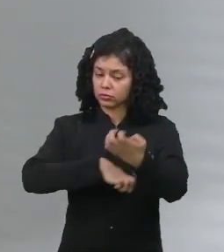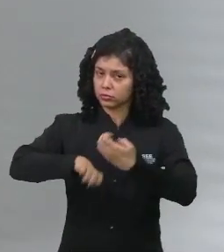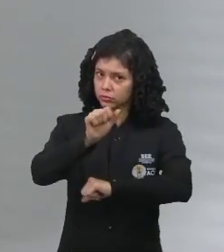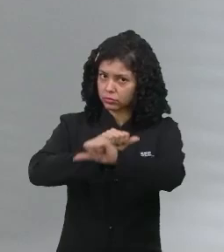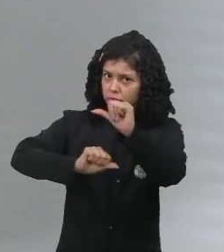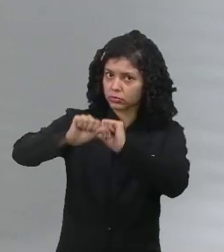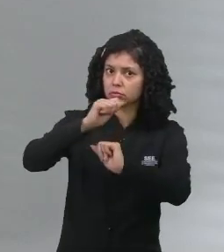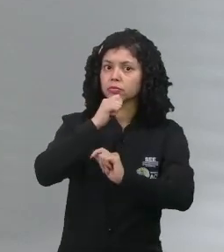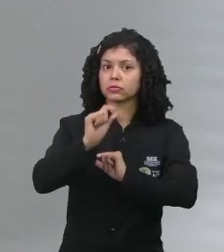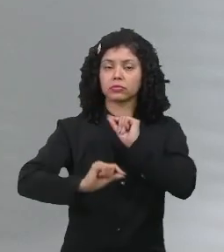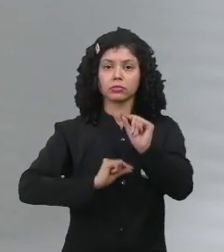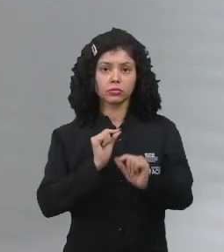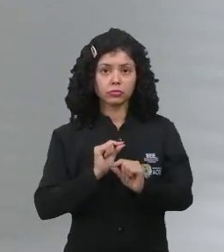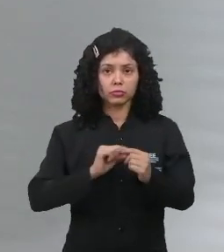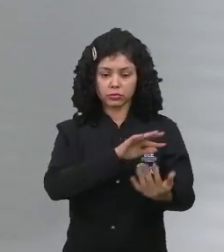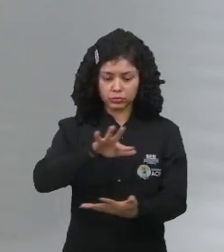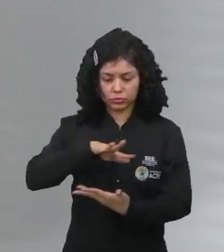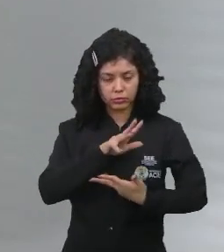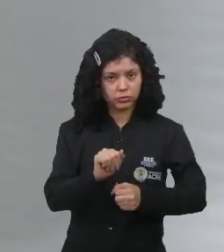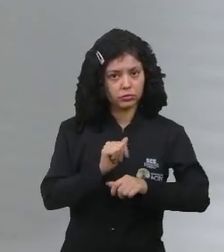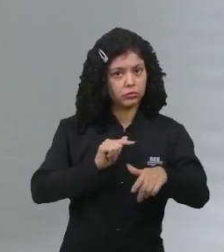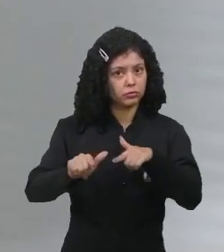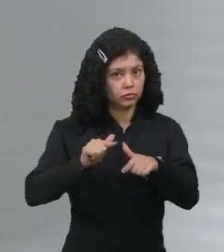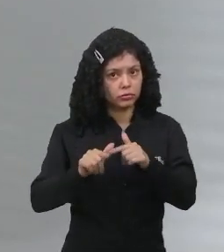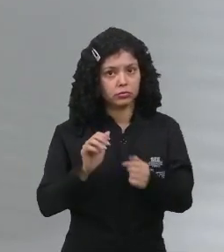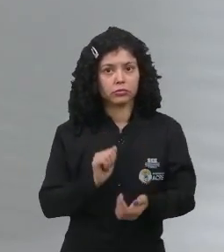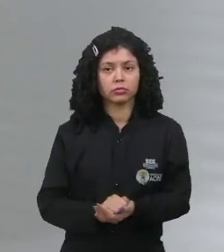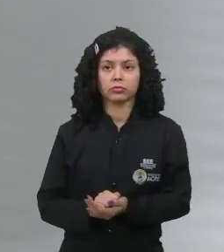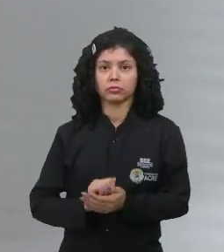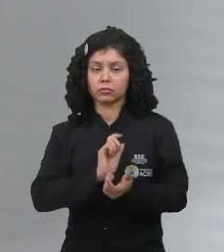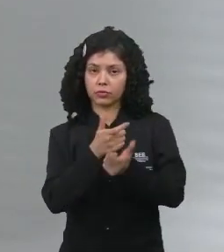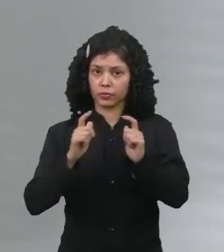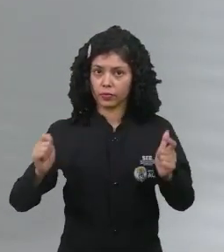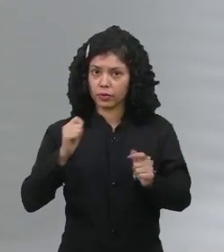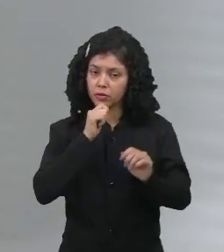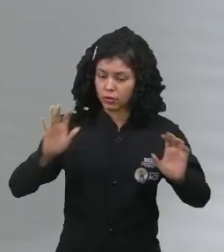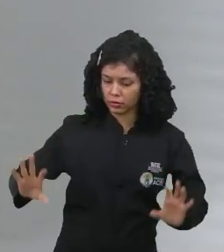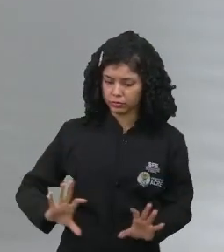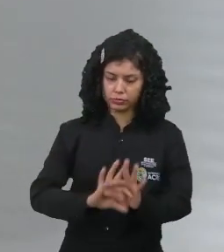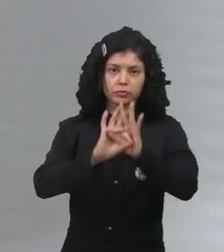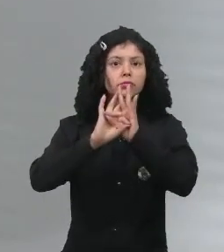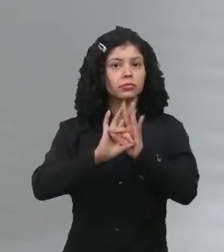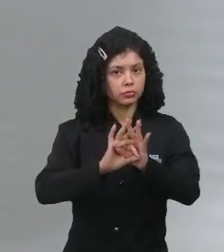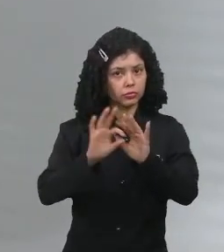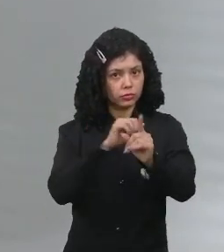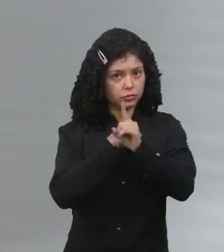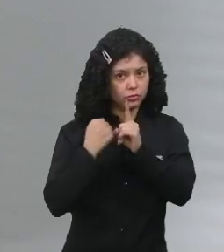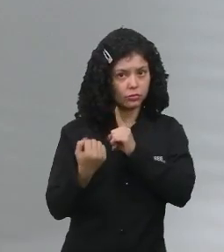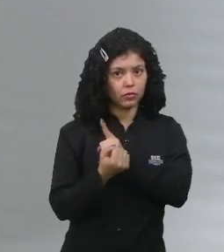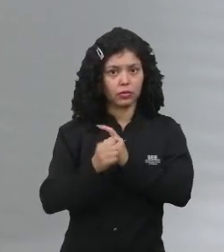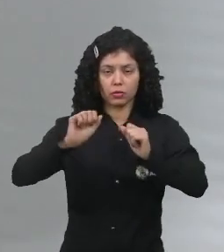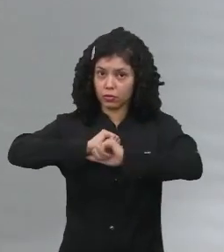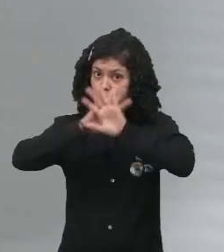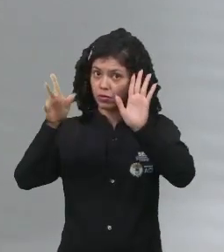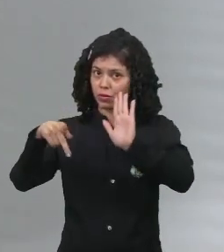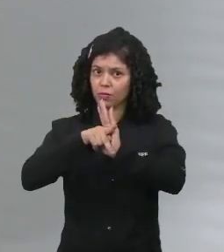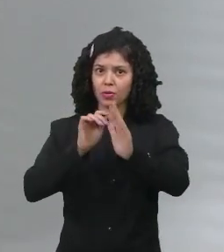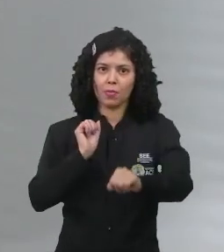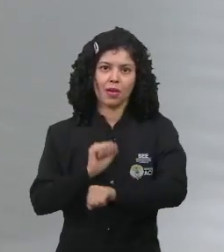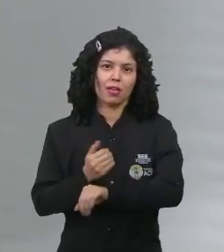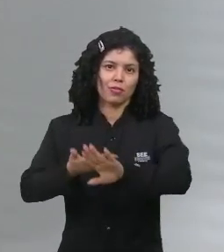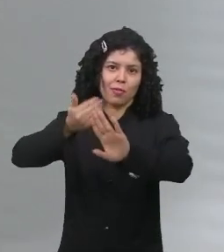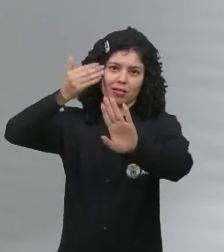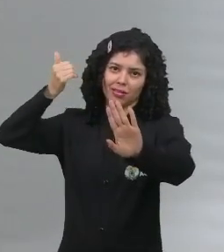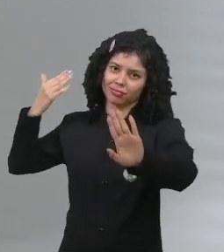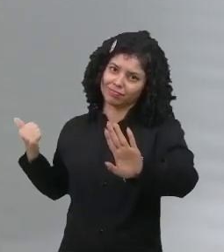transformação no mundo do trabalho, na dinâmica das relações sociais, não ficou congelada no